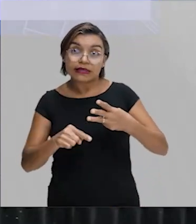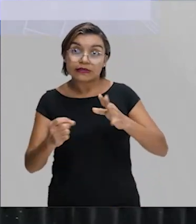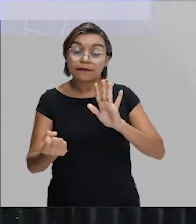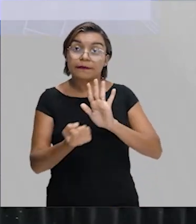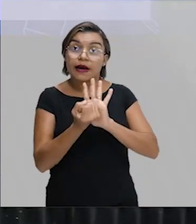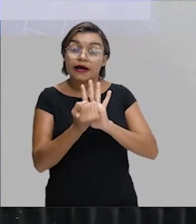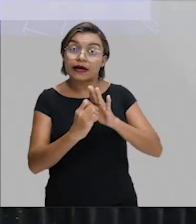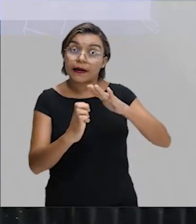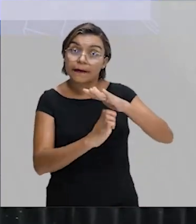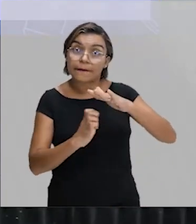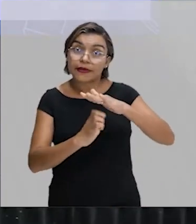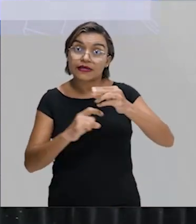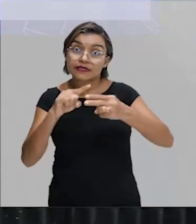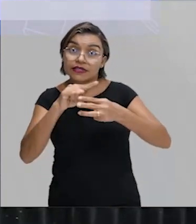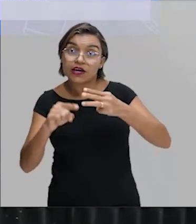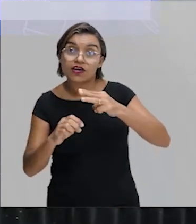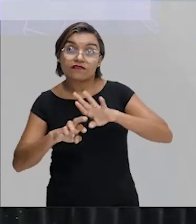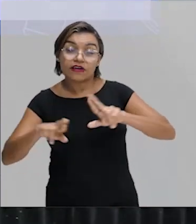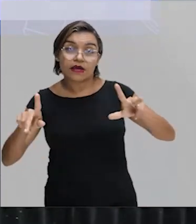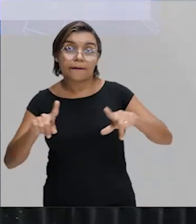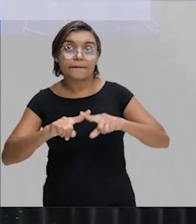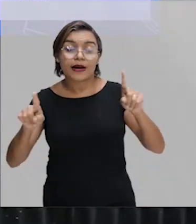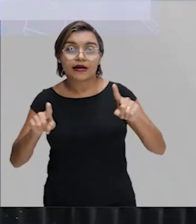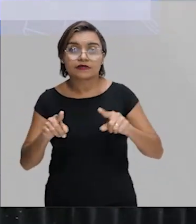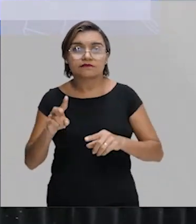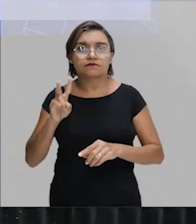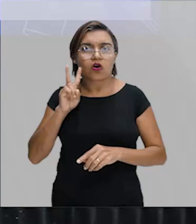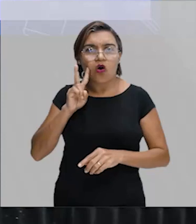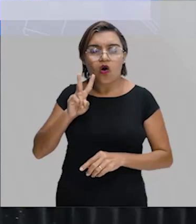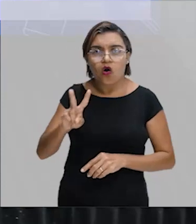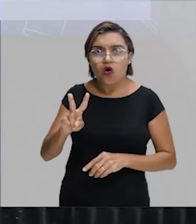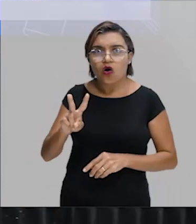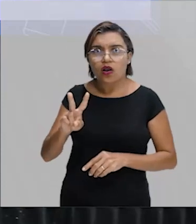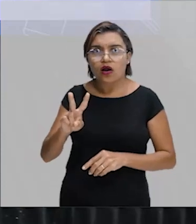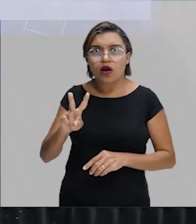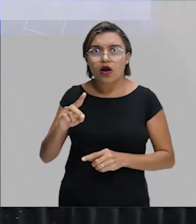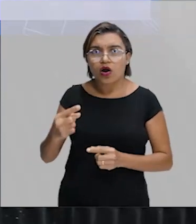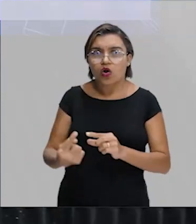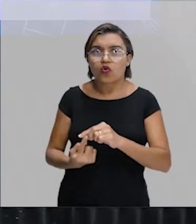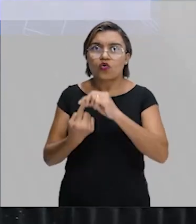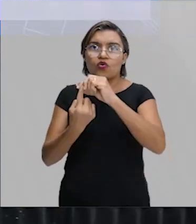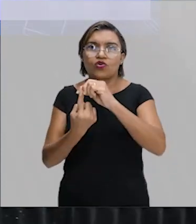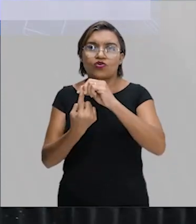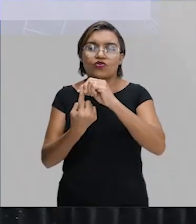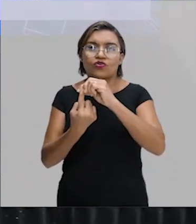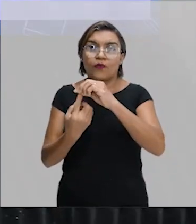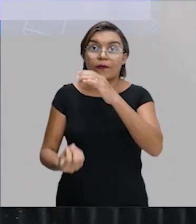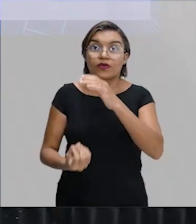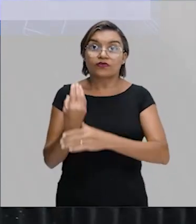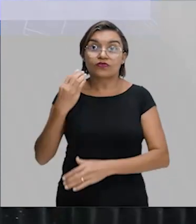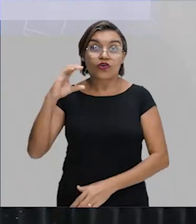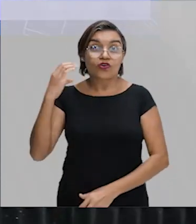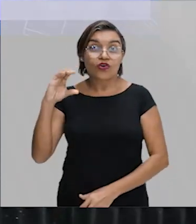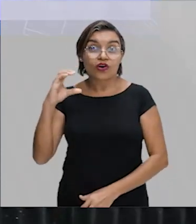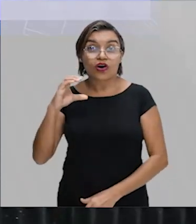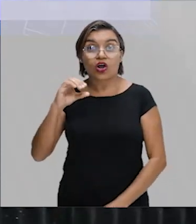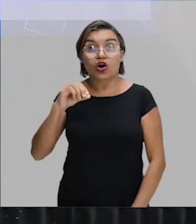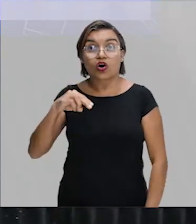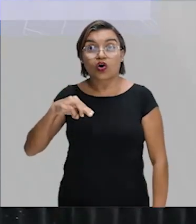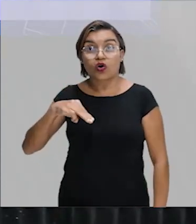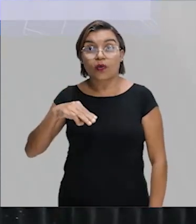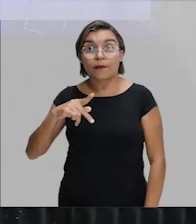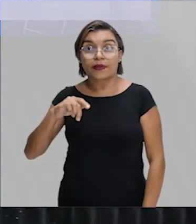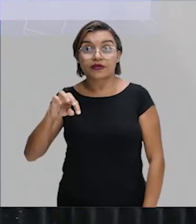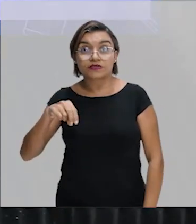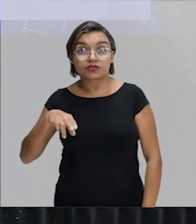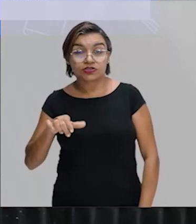três empresas diferentes. Mas quando você vai olhar, o produtor único dessas três é a Coca-Cola Company. Então, embora você